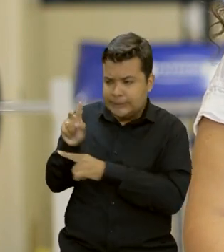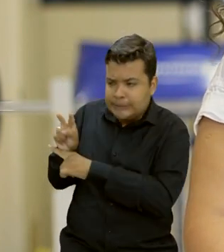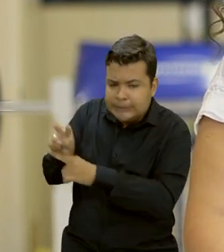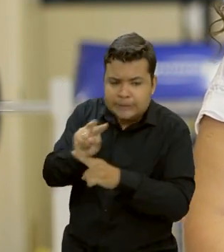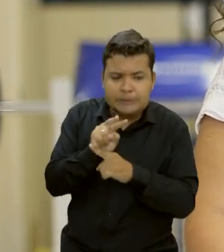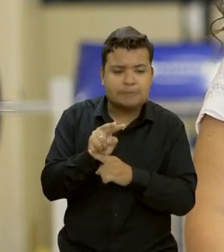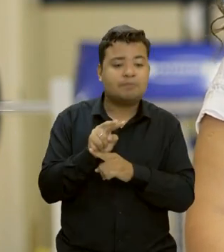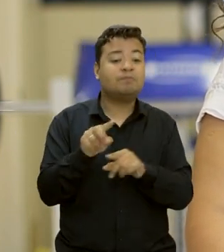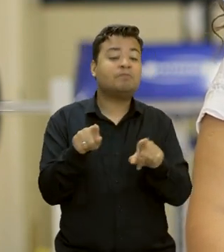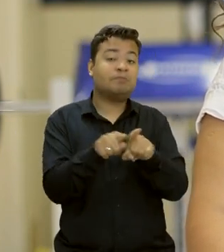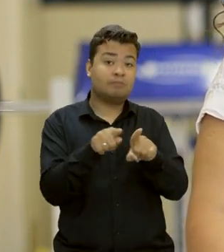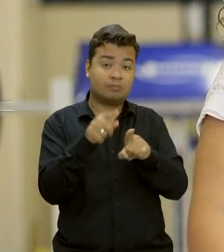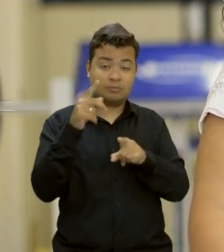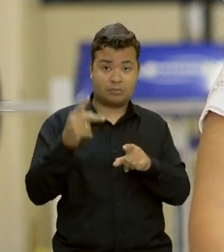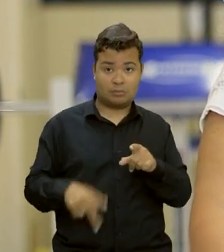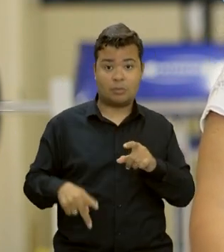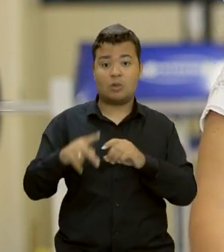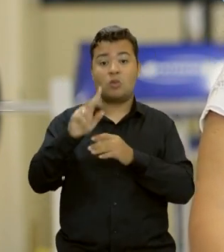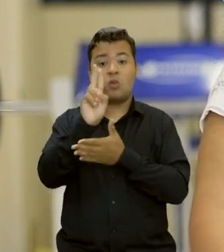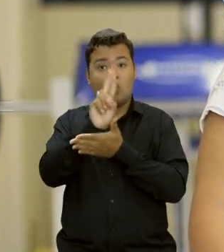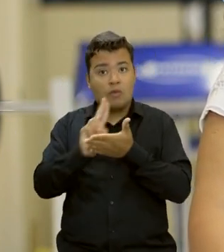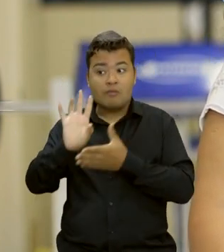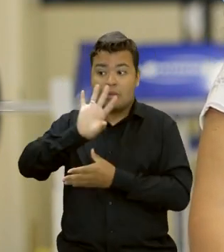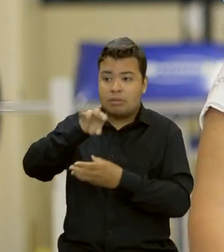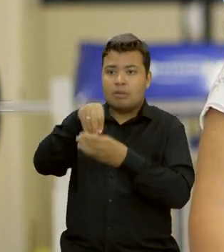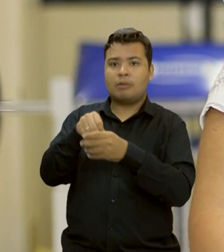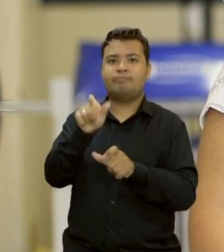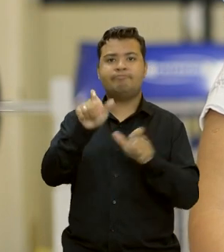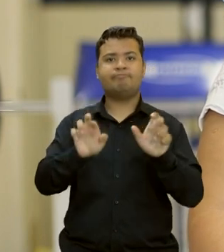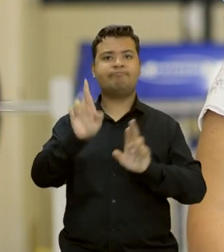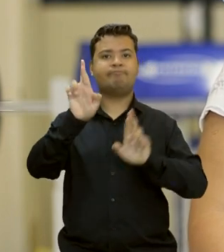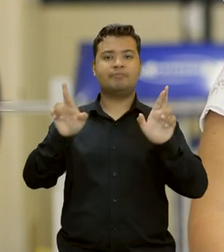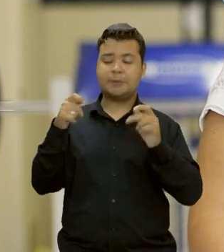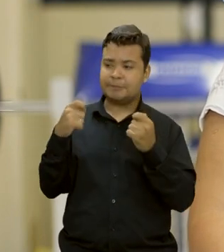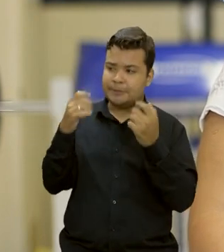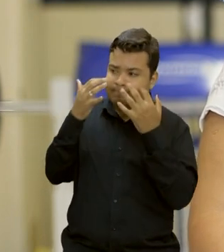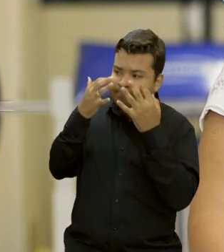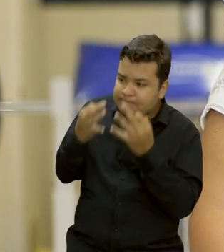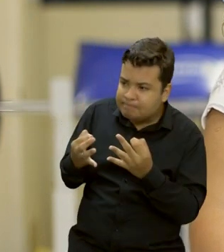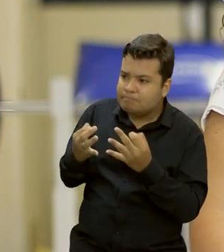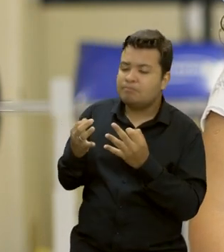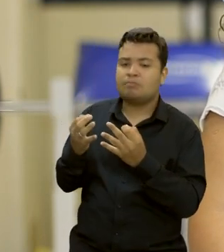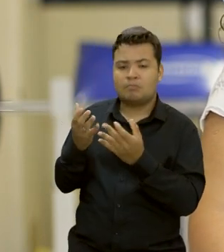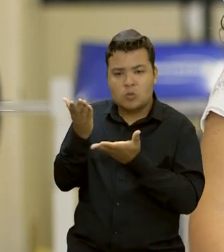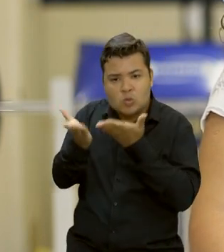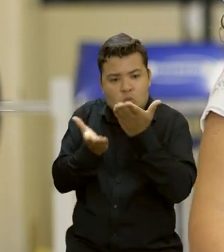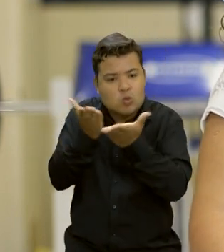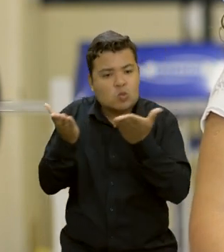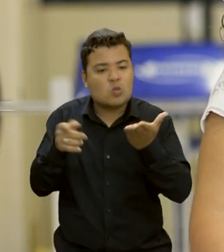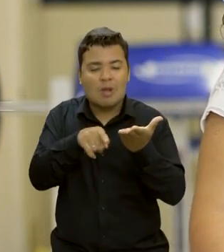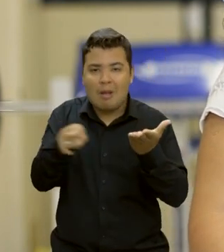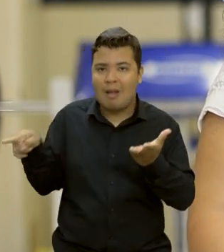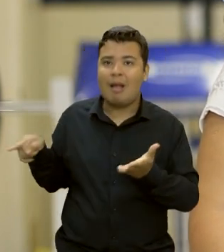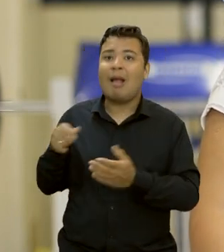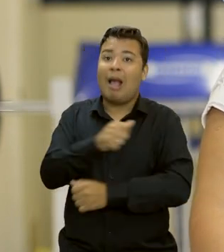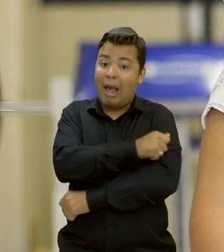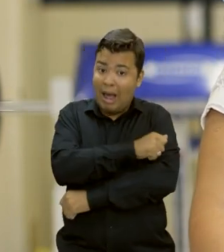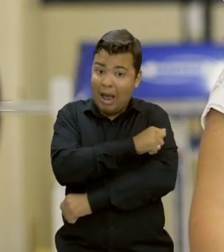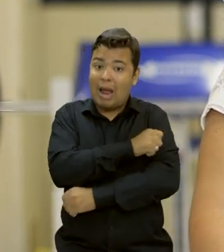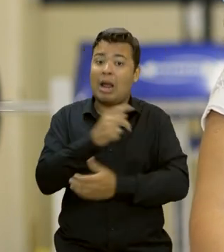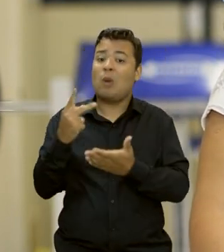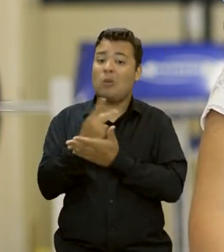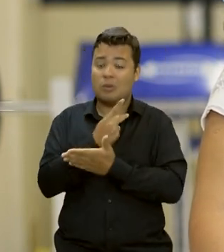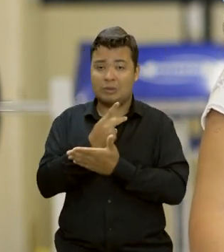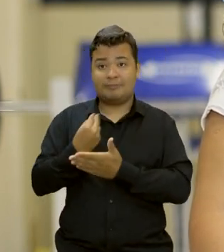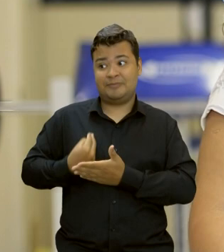gestores dentro das universidades possam olhar com carinho para esses alunos que acabam sendo expostos a esses sintomas desde o